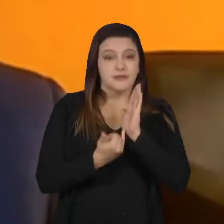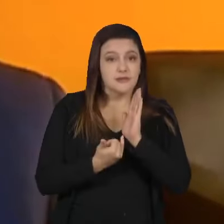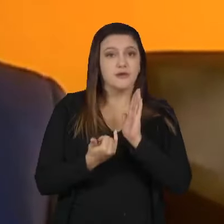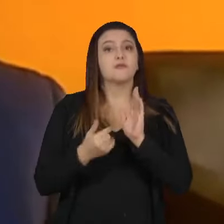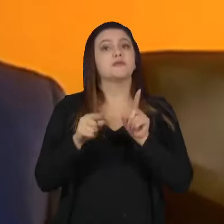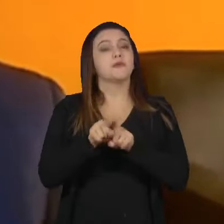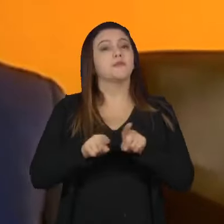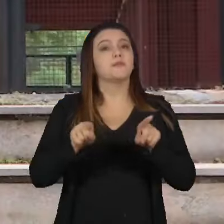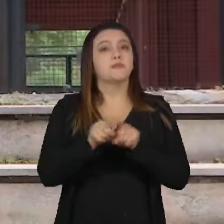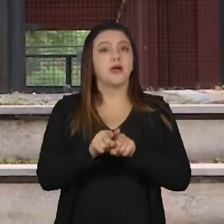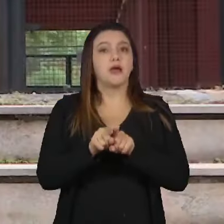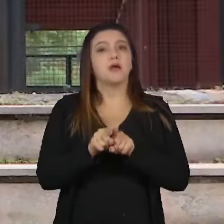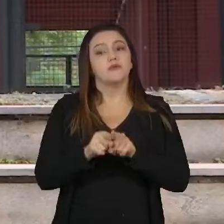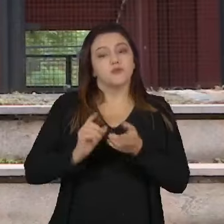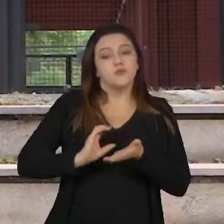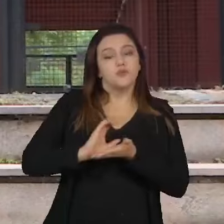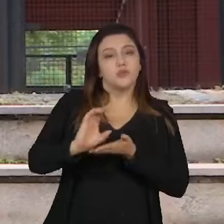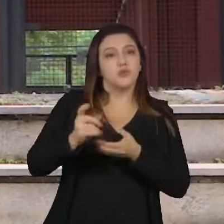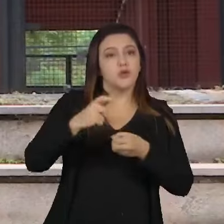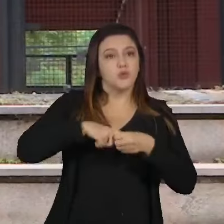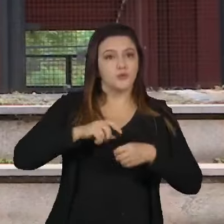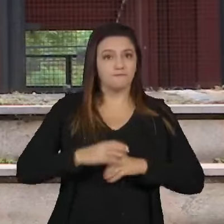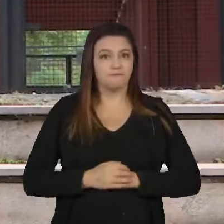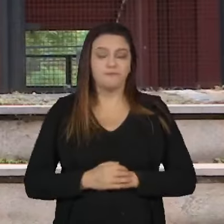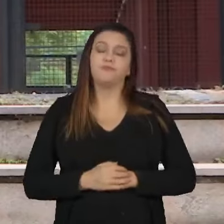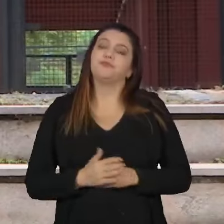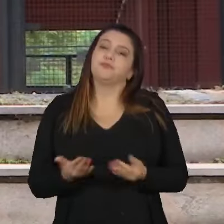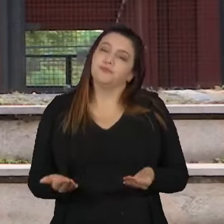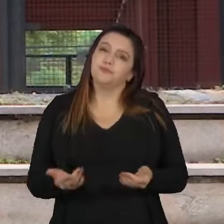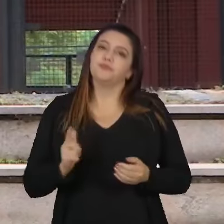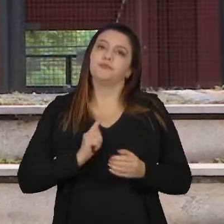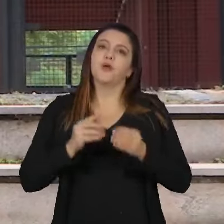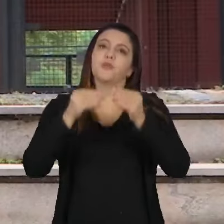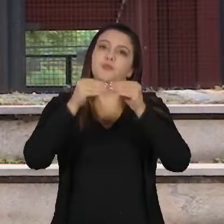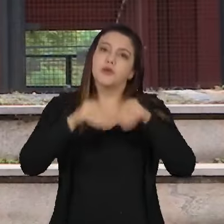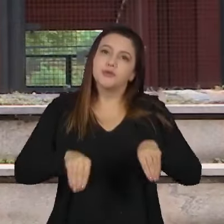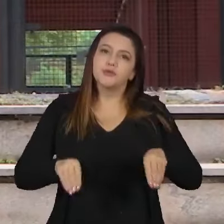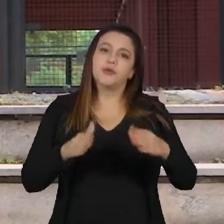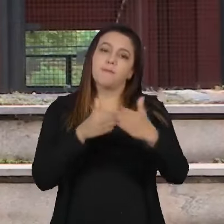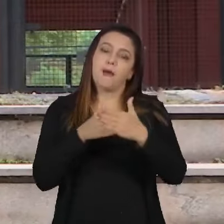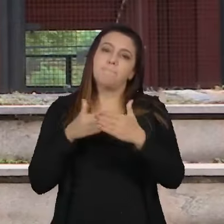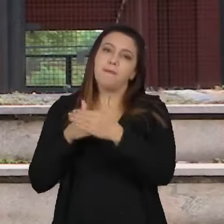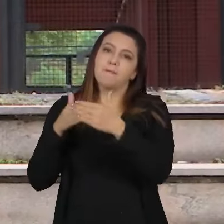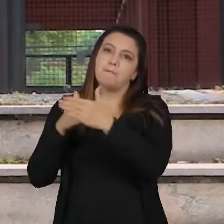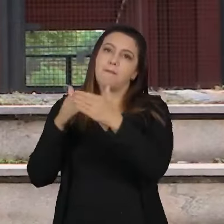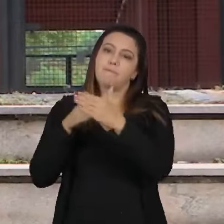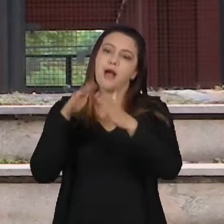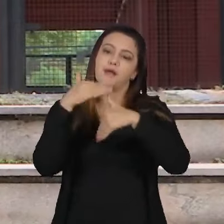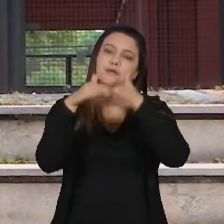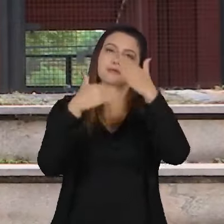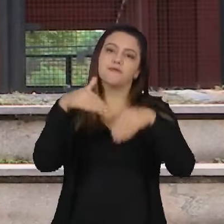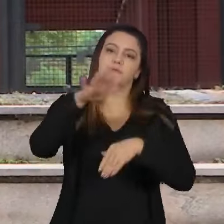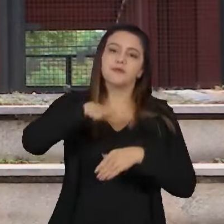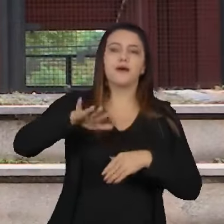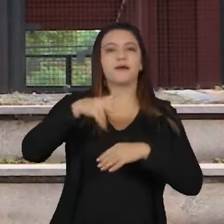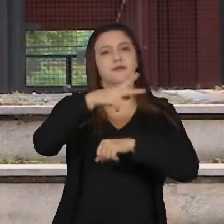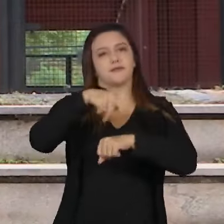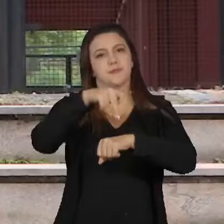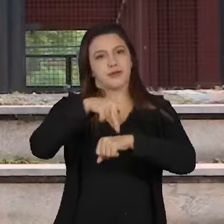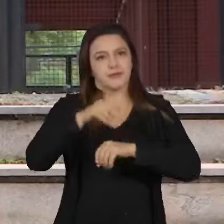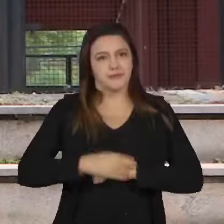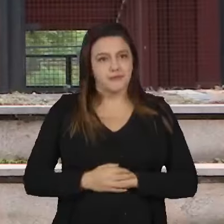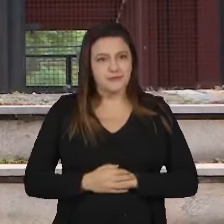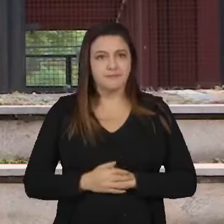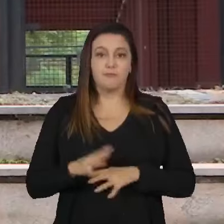e do retorno. Tudo isso, claro, gera prejuízos e impede o desenvolvimento de várias áreas do país. O montante de benefícios